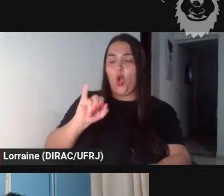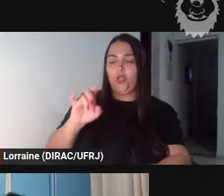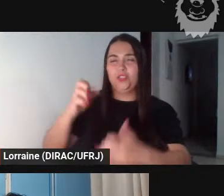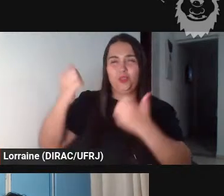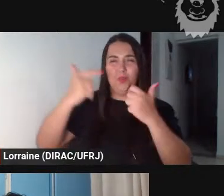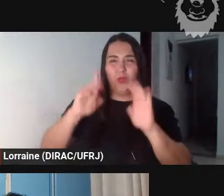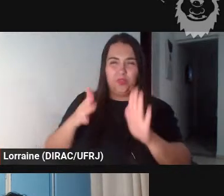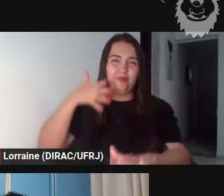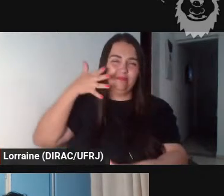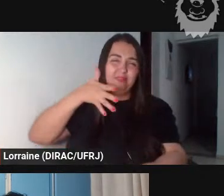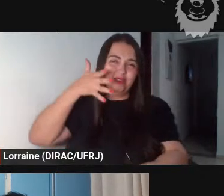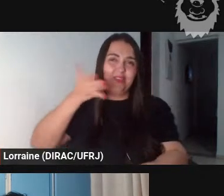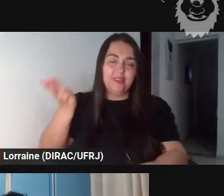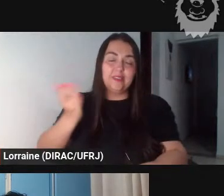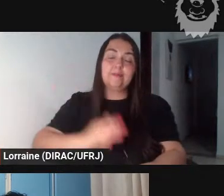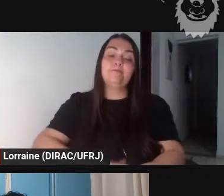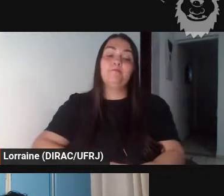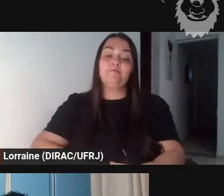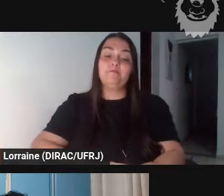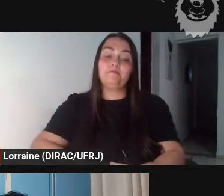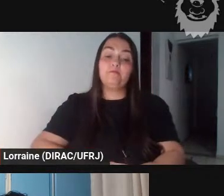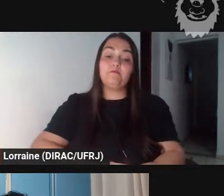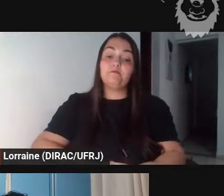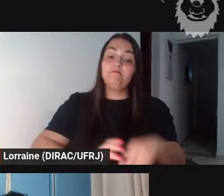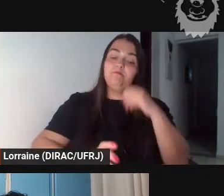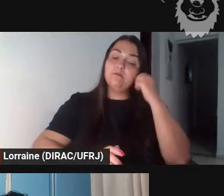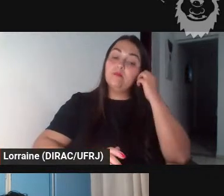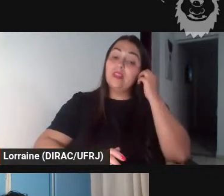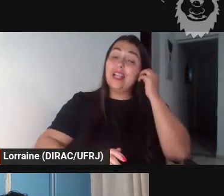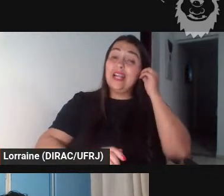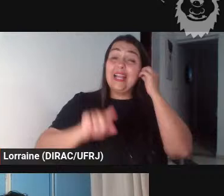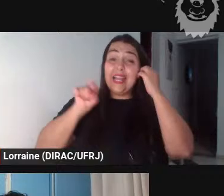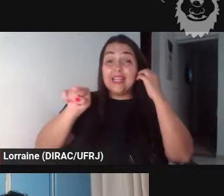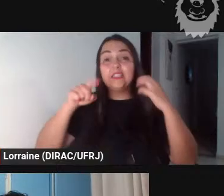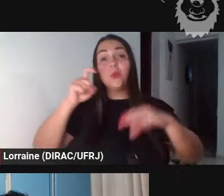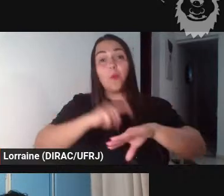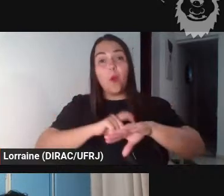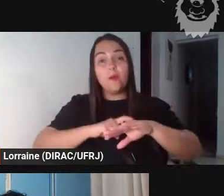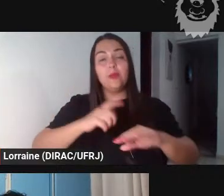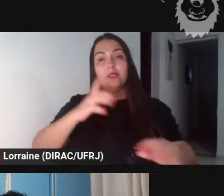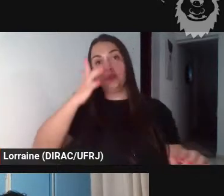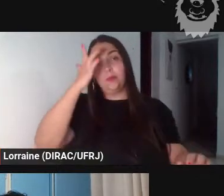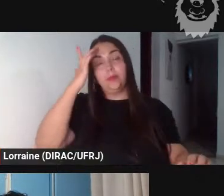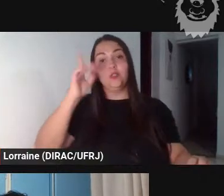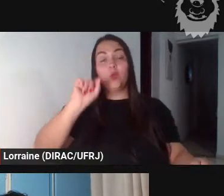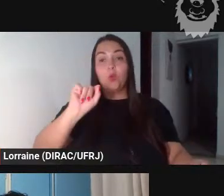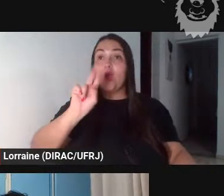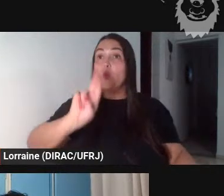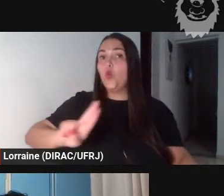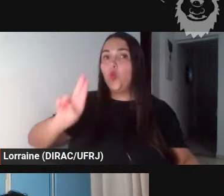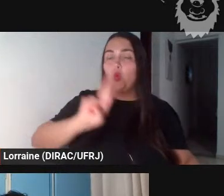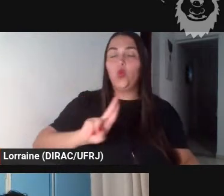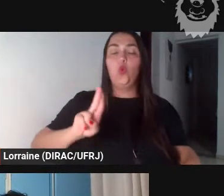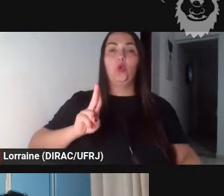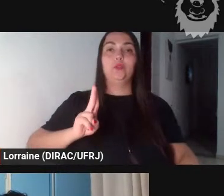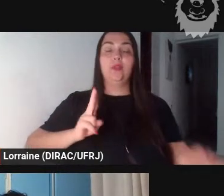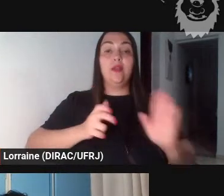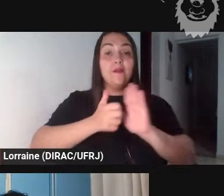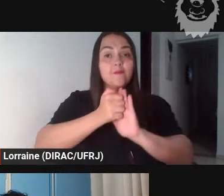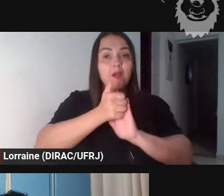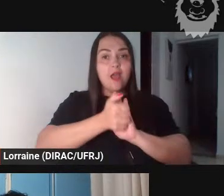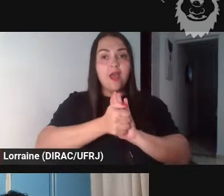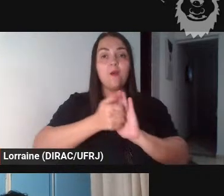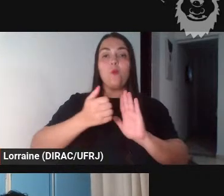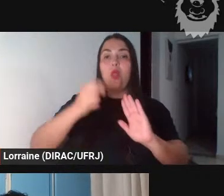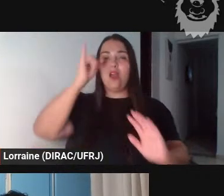momento em que há essa apropriação desvairada das fábulas antigas